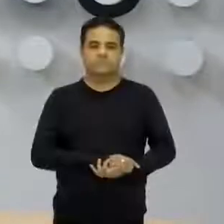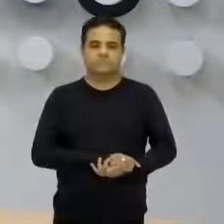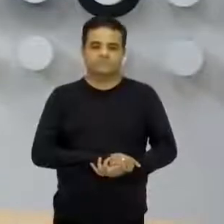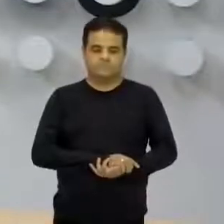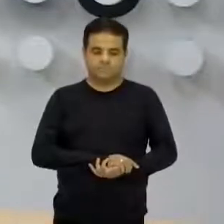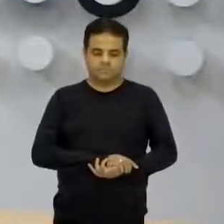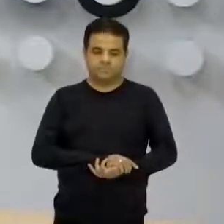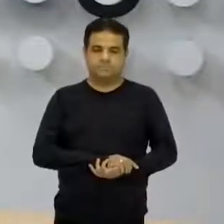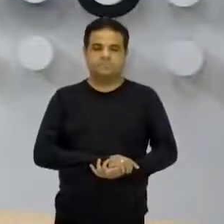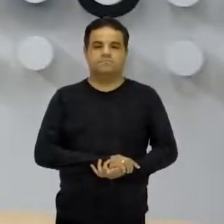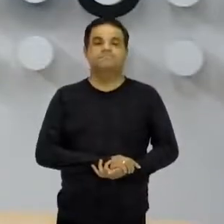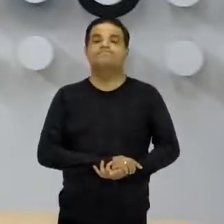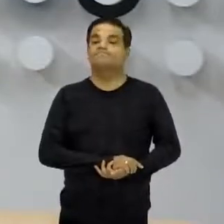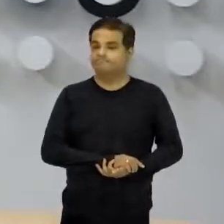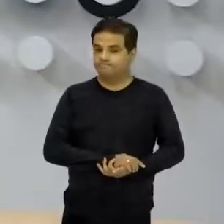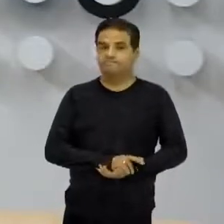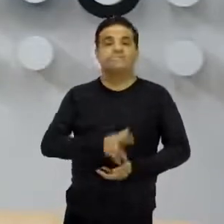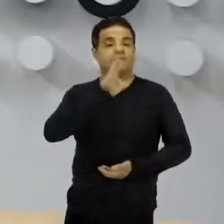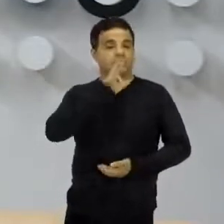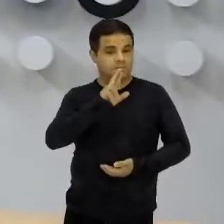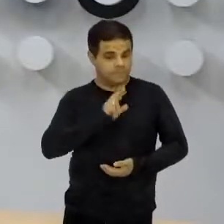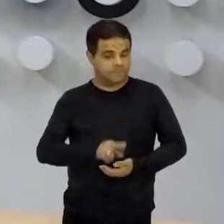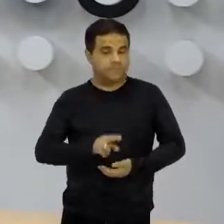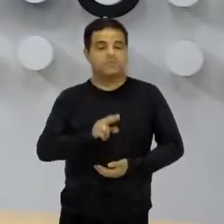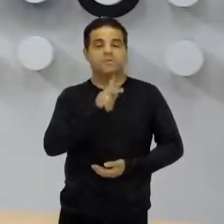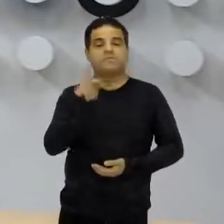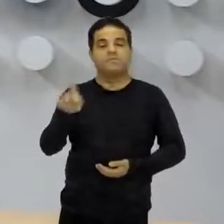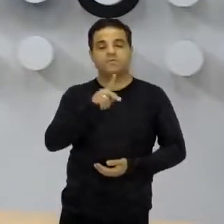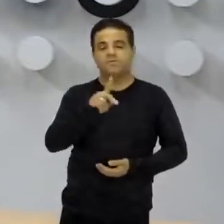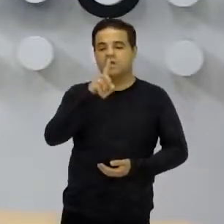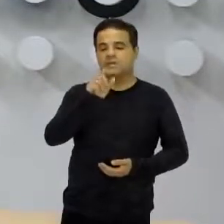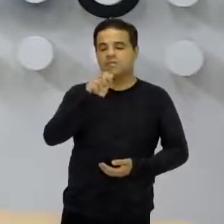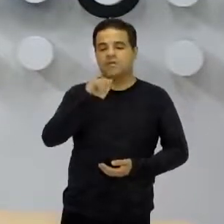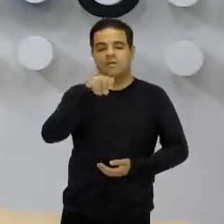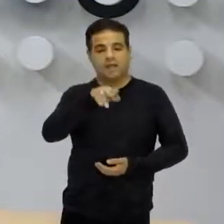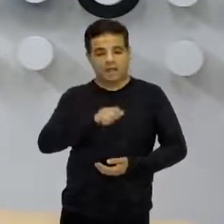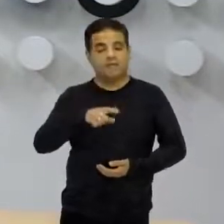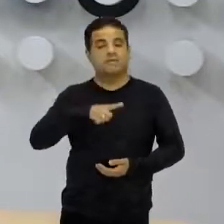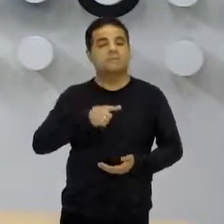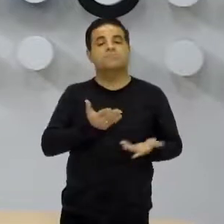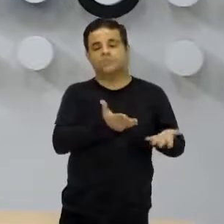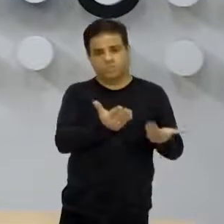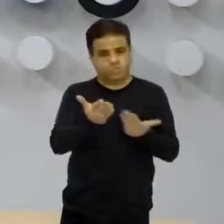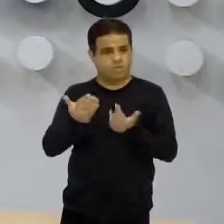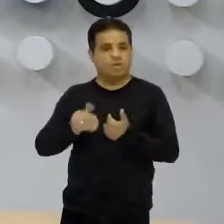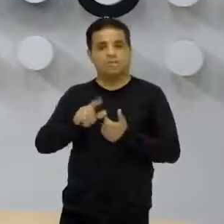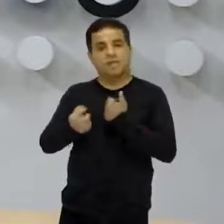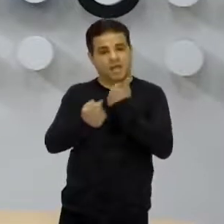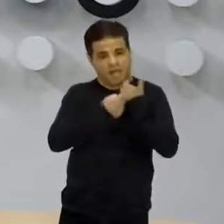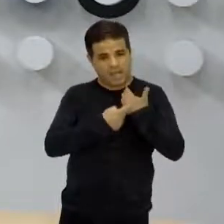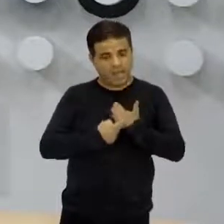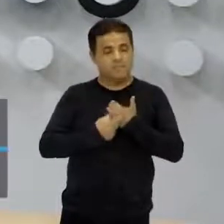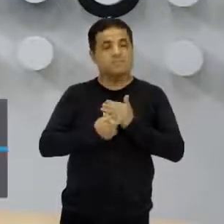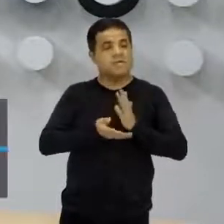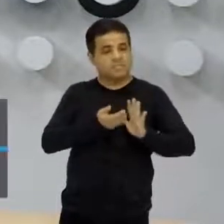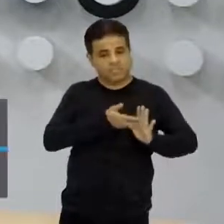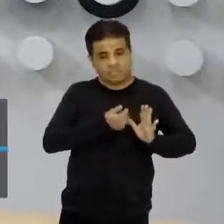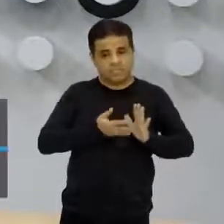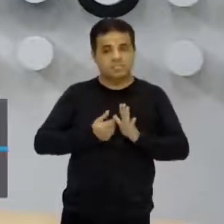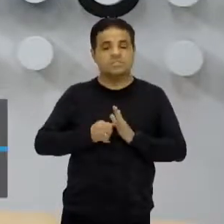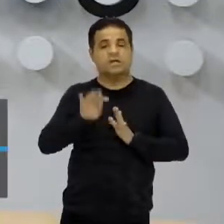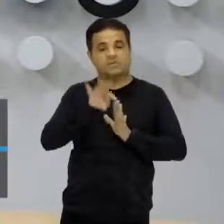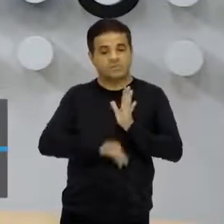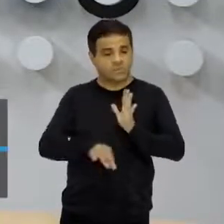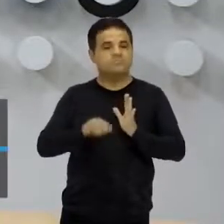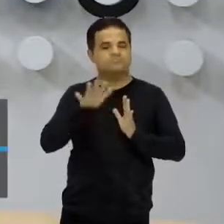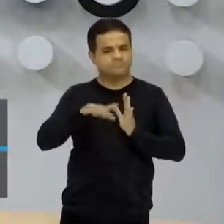Então, as respostas, olha, a professora Daiane respondeu, usa termos os jovens, likes e retiradas no texto 1.